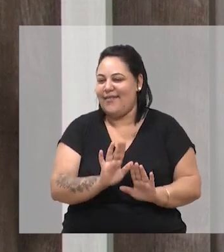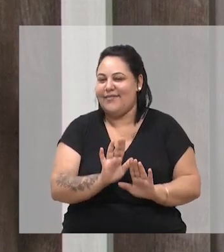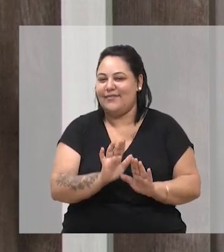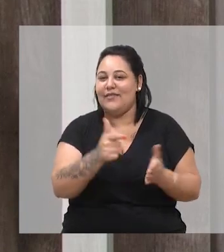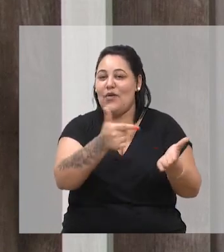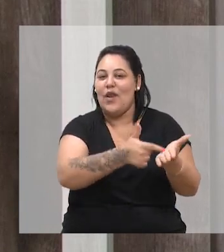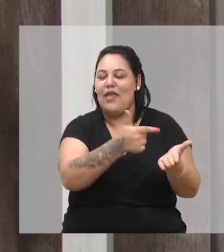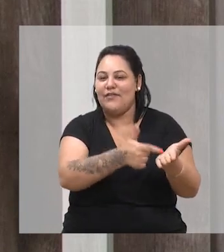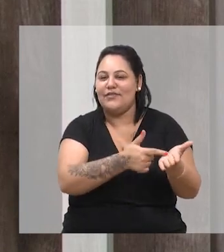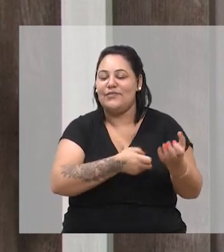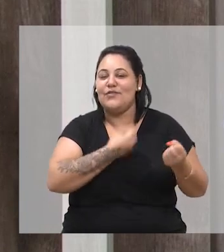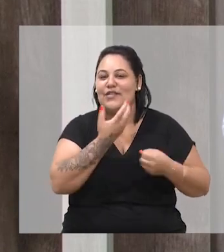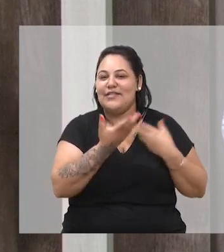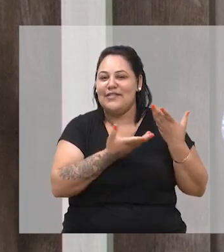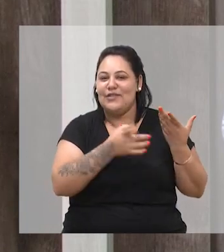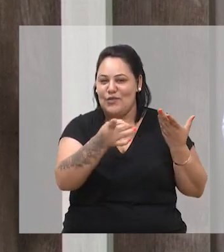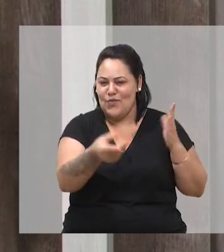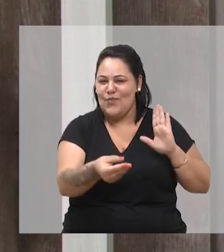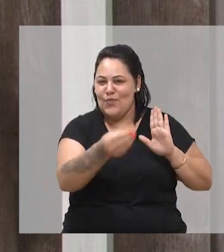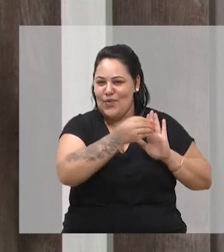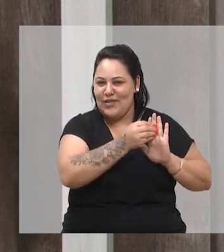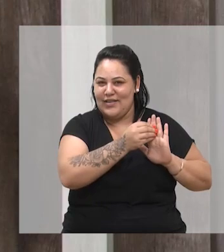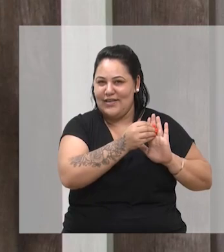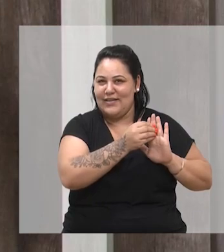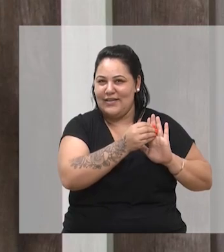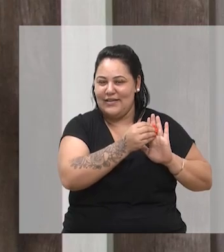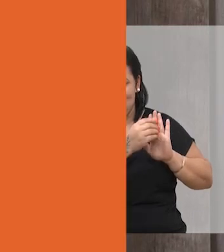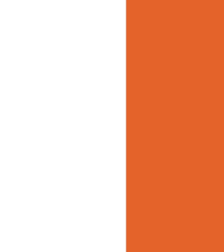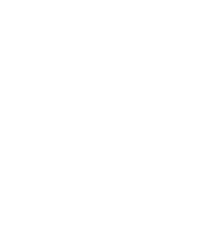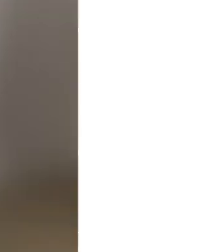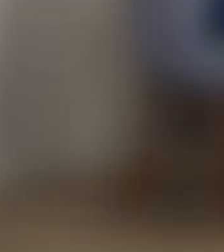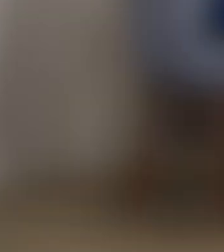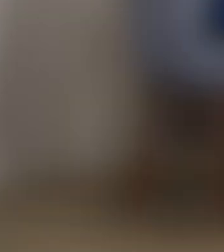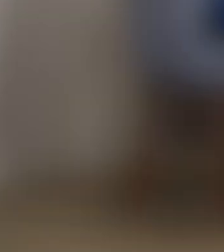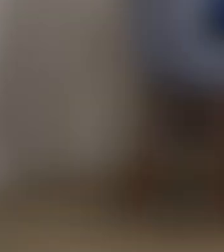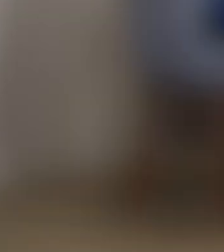a todos que continuem acompanhando a nossa programação. Até o nosso próximo encontro.